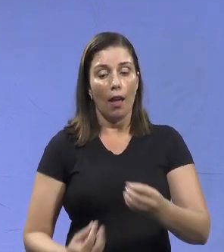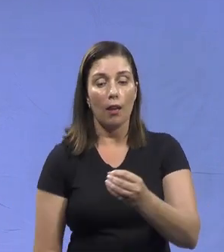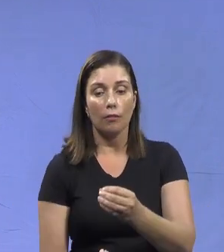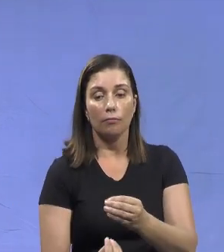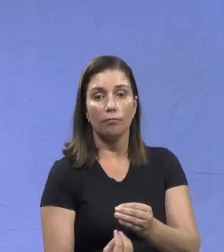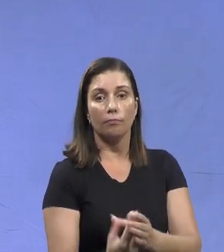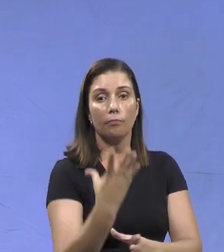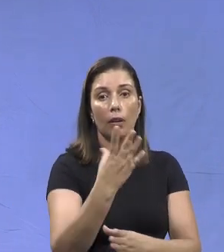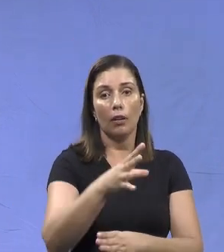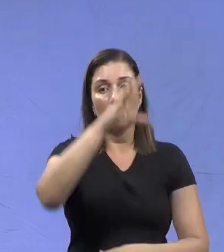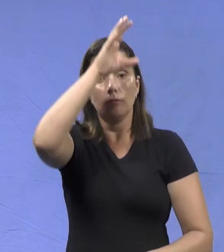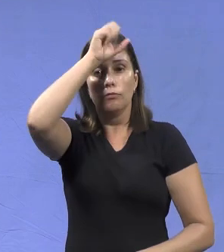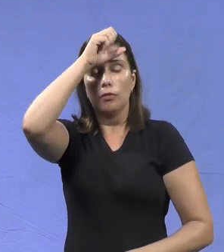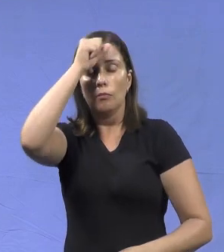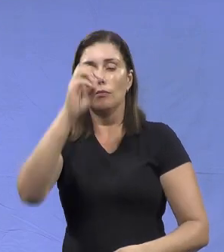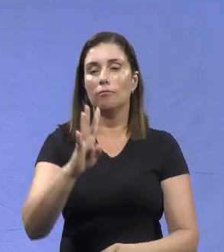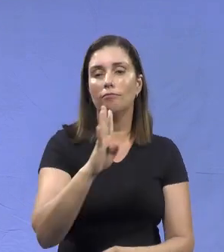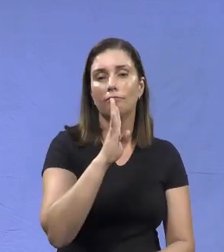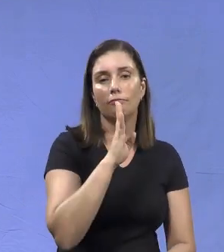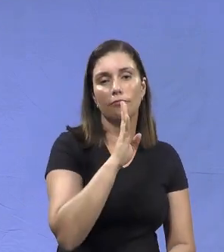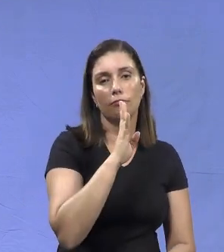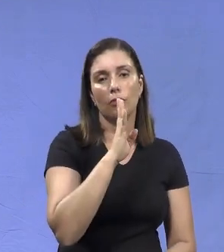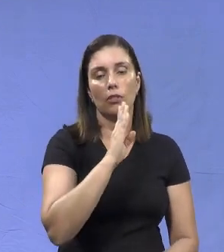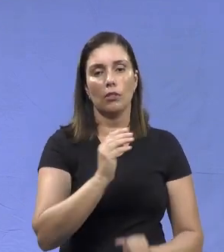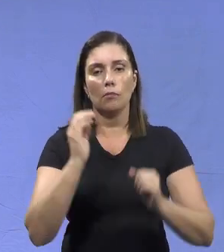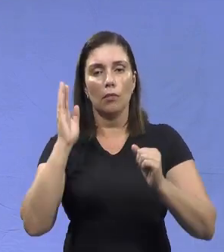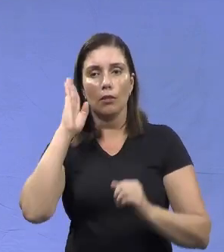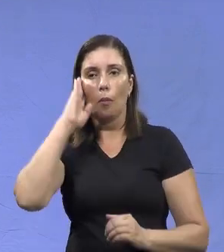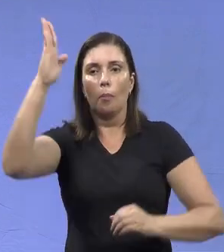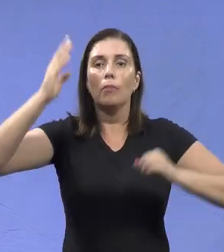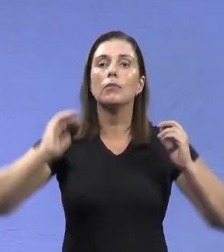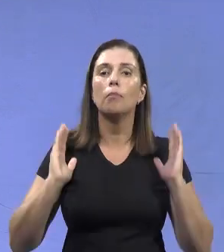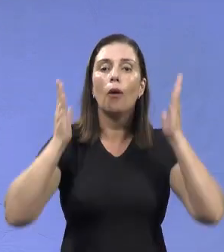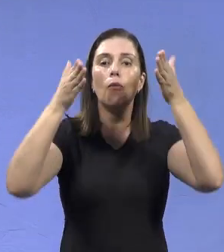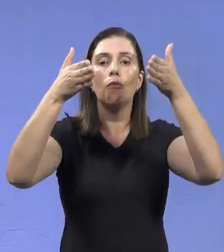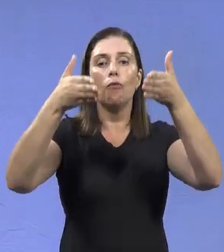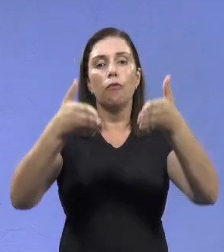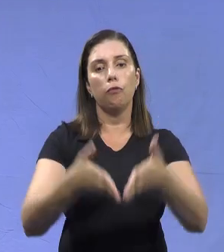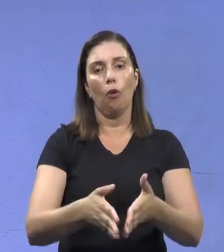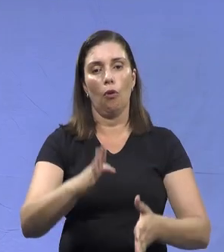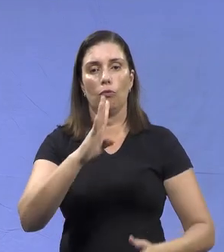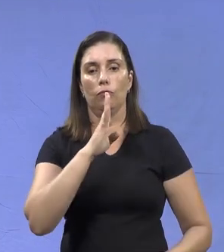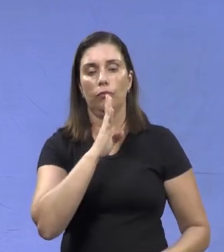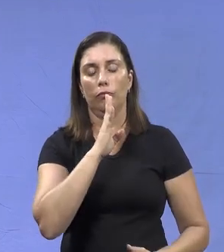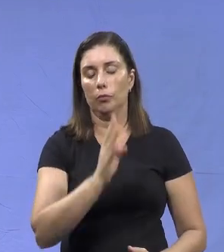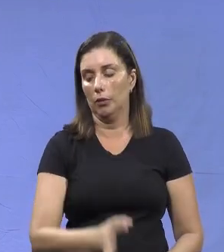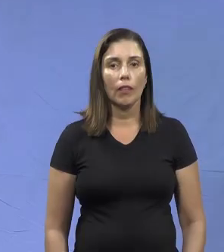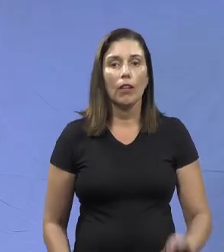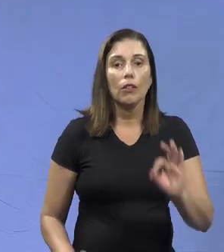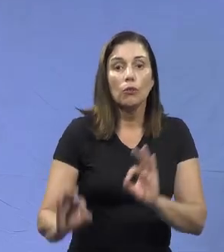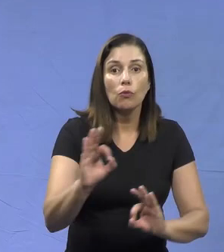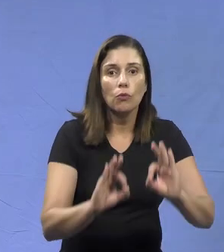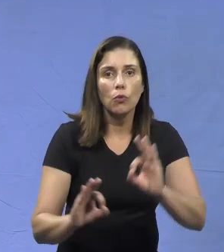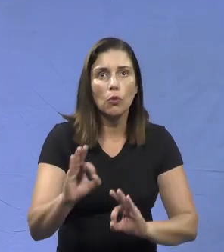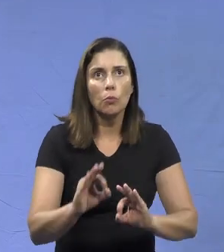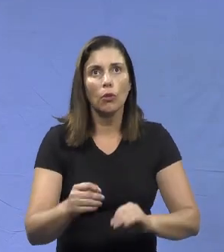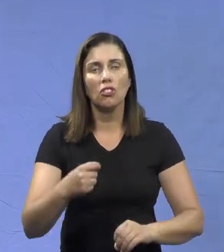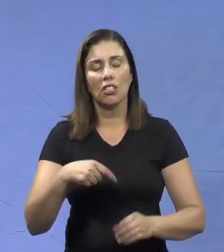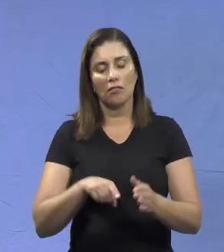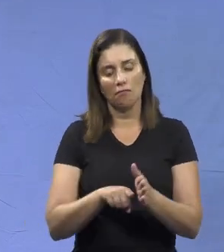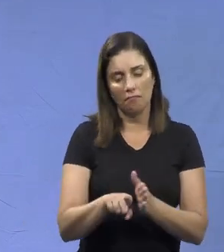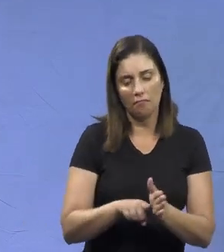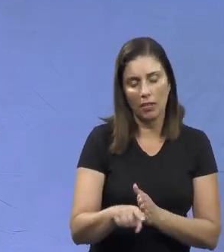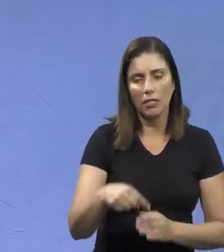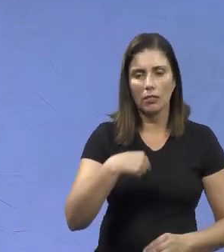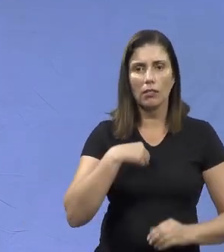conhecimento. Isso seria o principal foco da pesquisa, conhecimento. Um dos projetos de pesquisa que eu desenvolvo na unidade